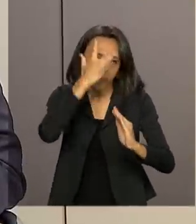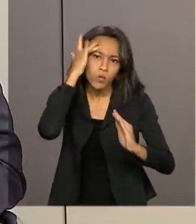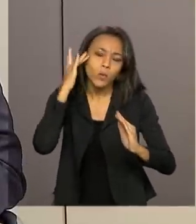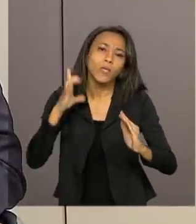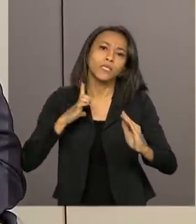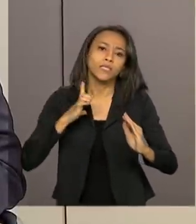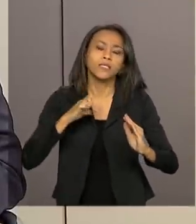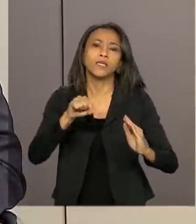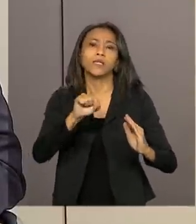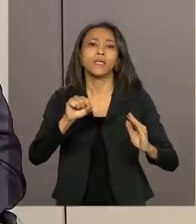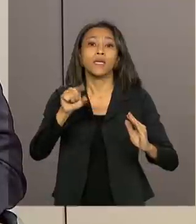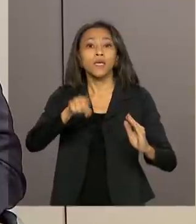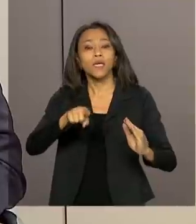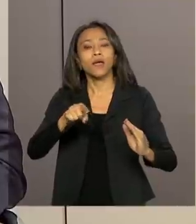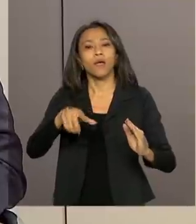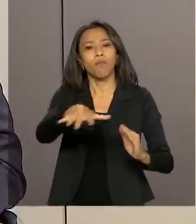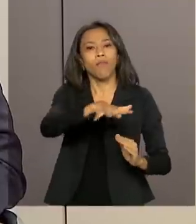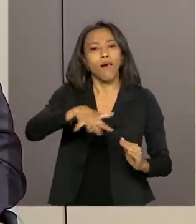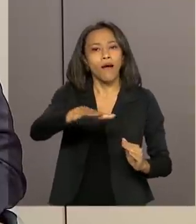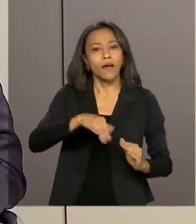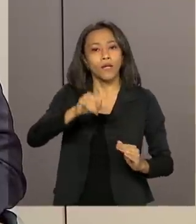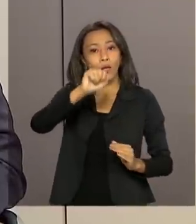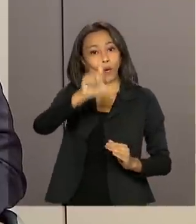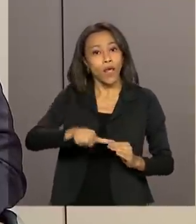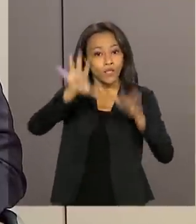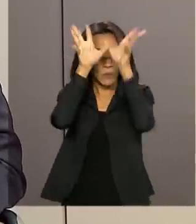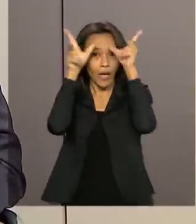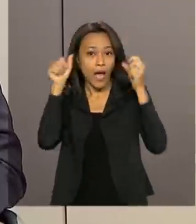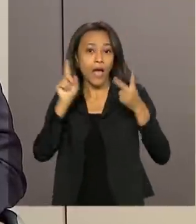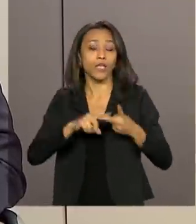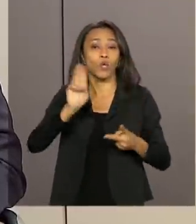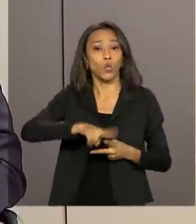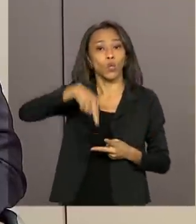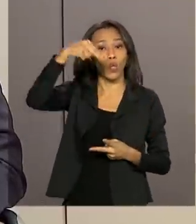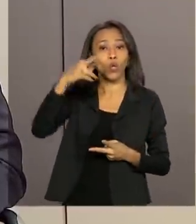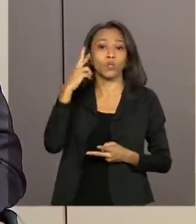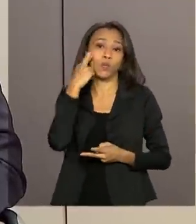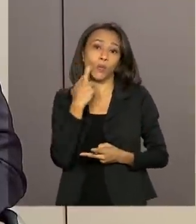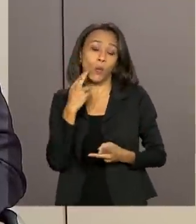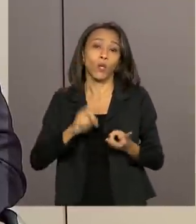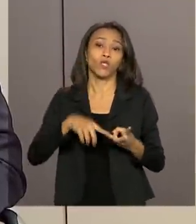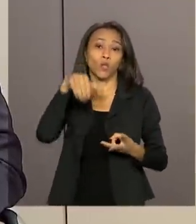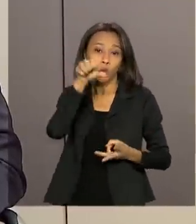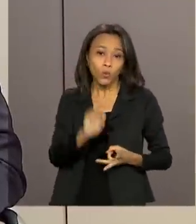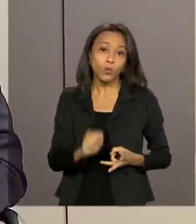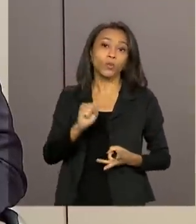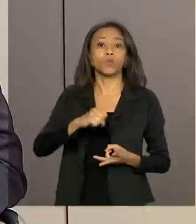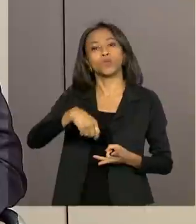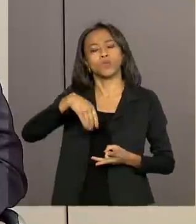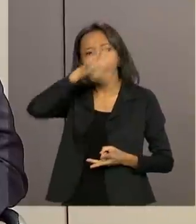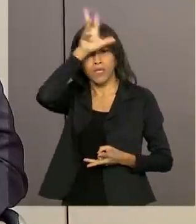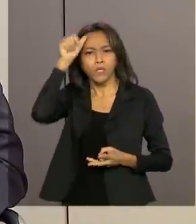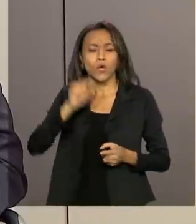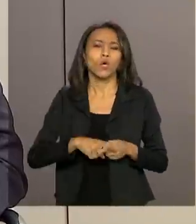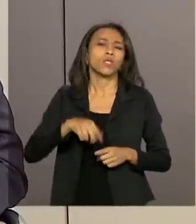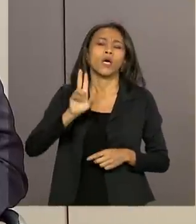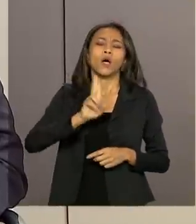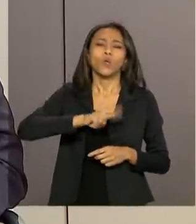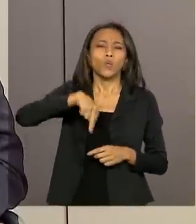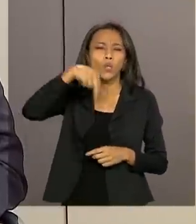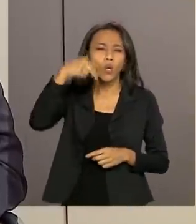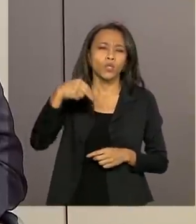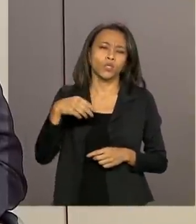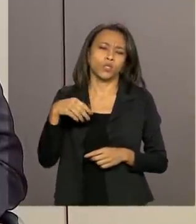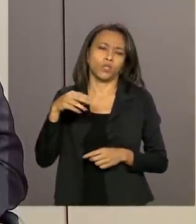é uma área que abrange ali o leste do Acre, o norte de Rondônia, o sul do Amazonas, o norte do Mato Grosso,